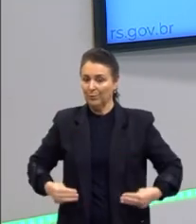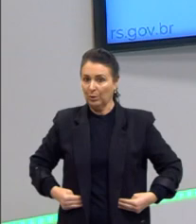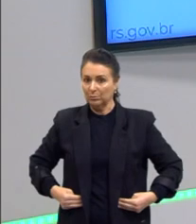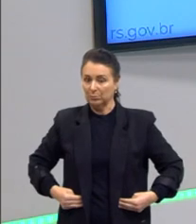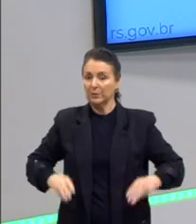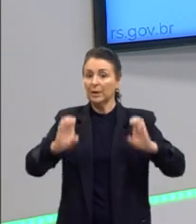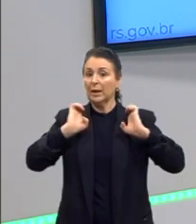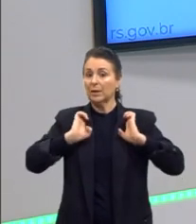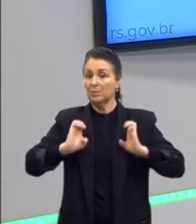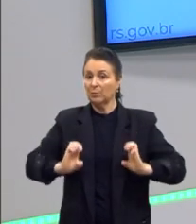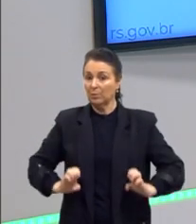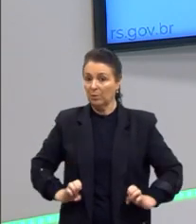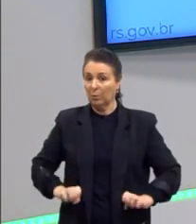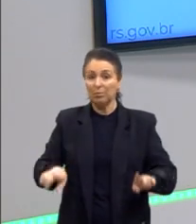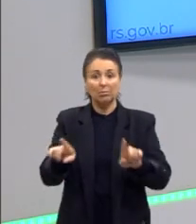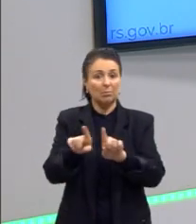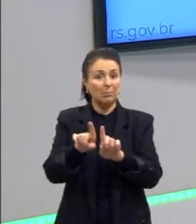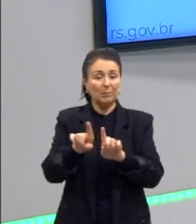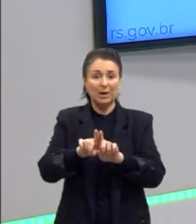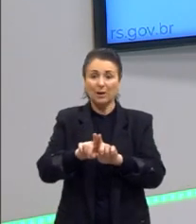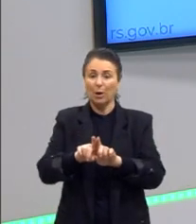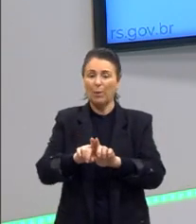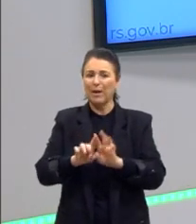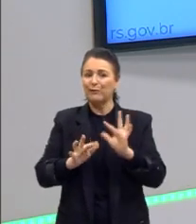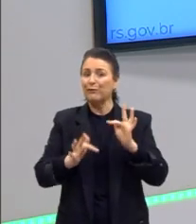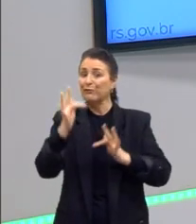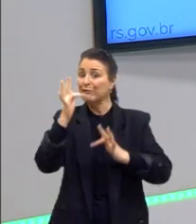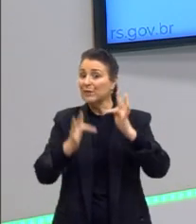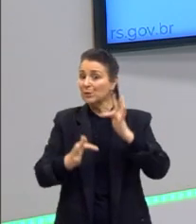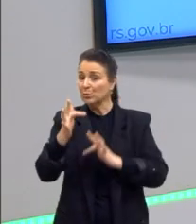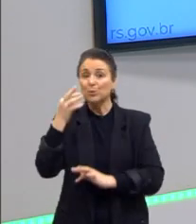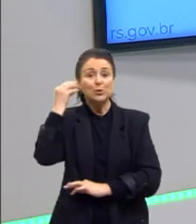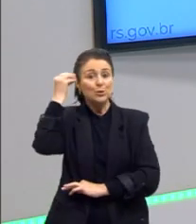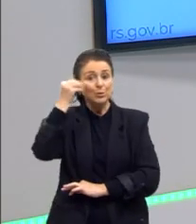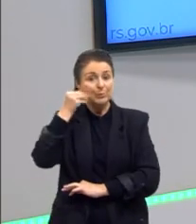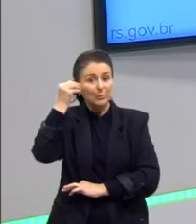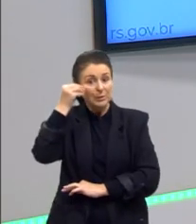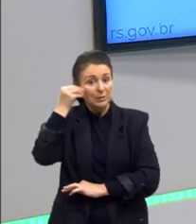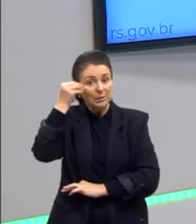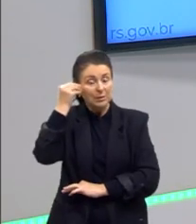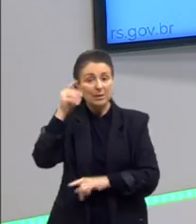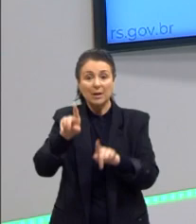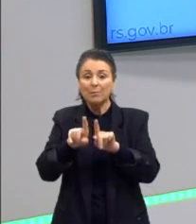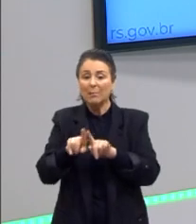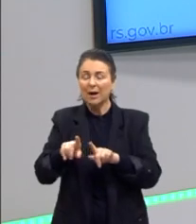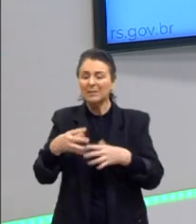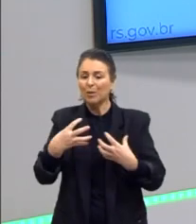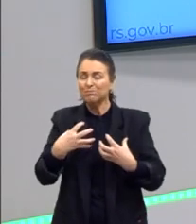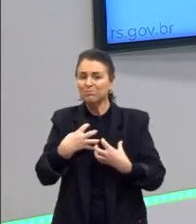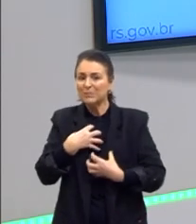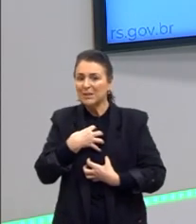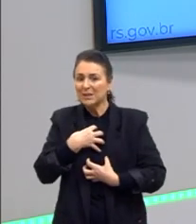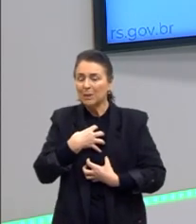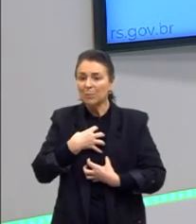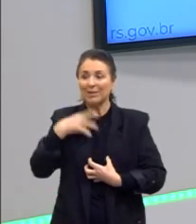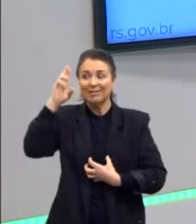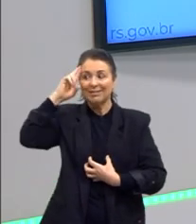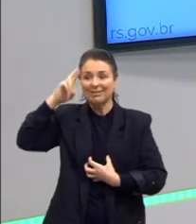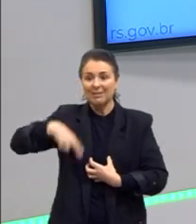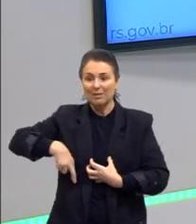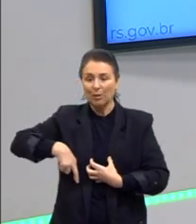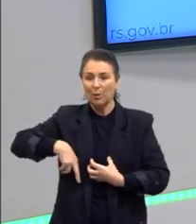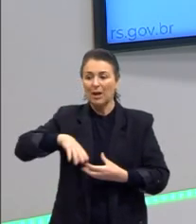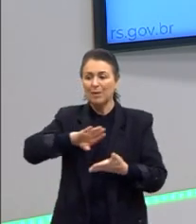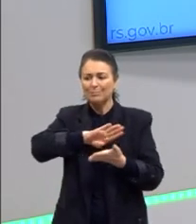não é um campo físico, não é um campo aqui experiencial, mas ele trata como um campo da razão, para